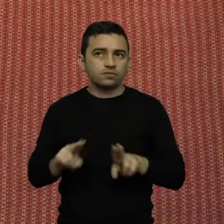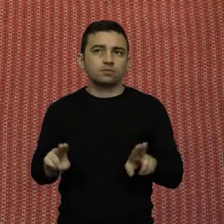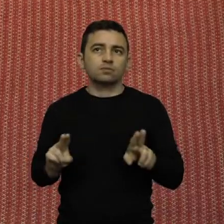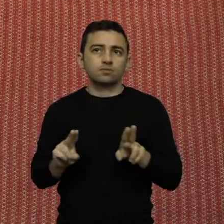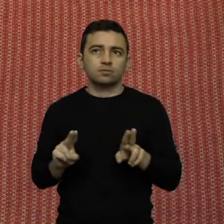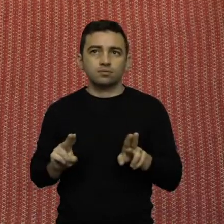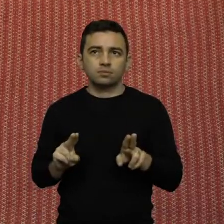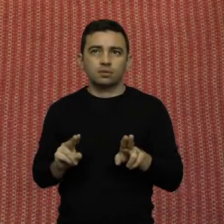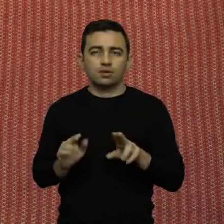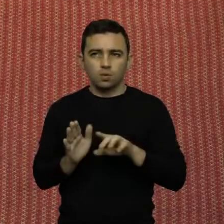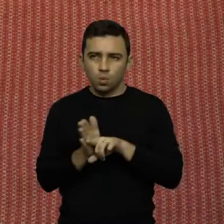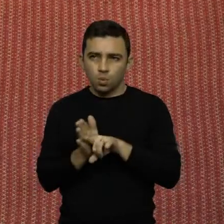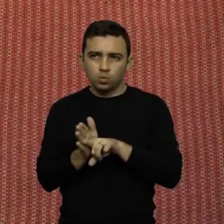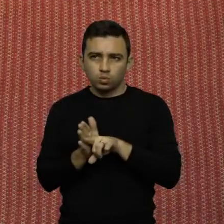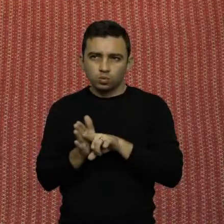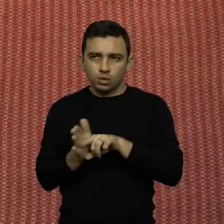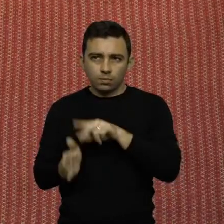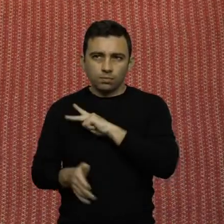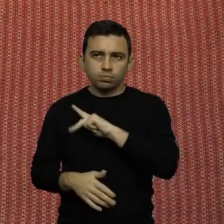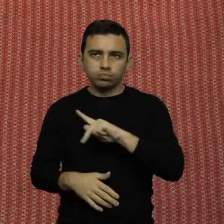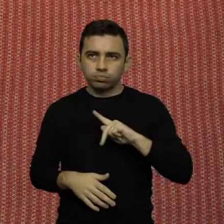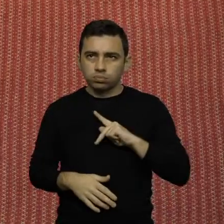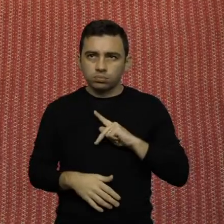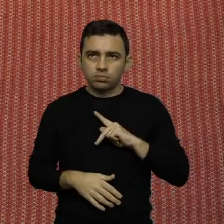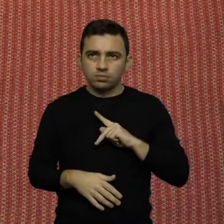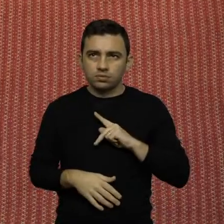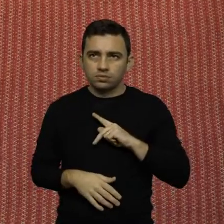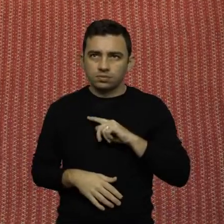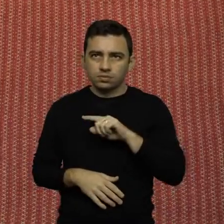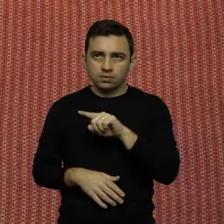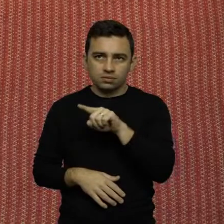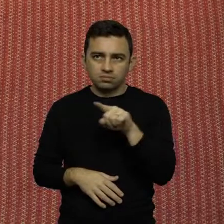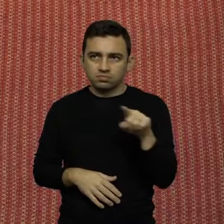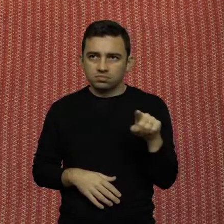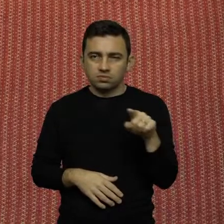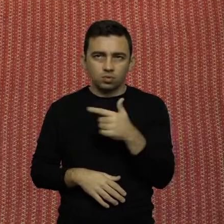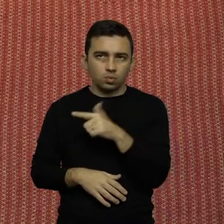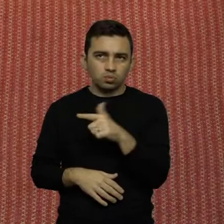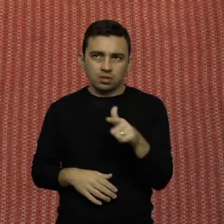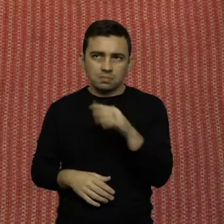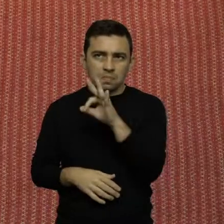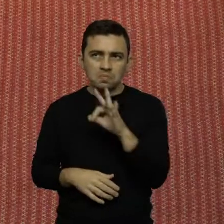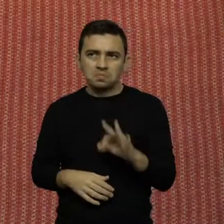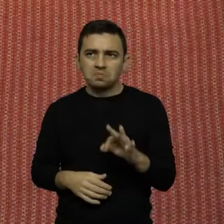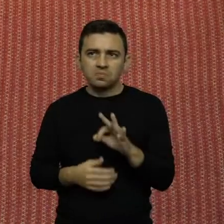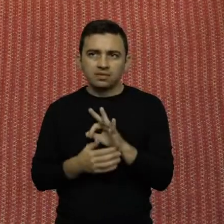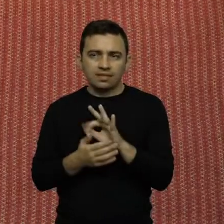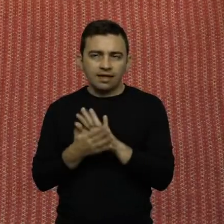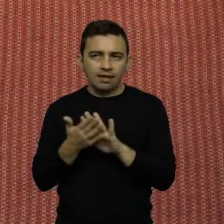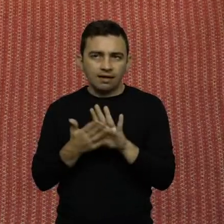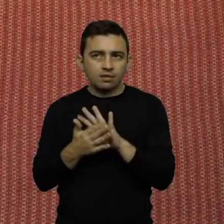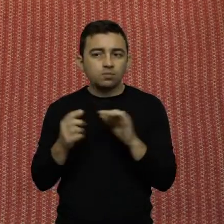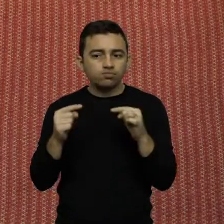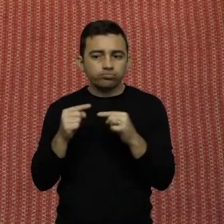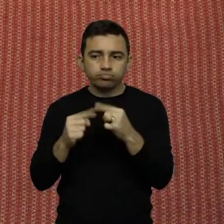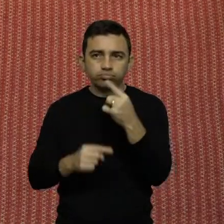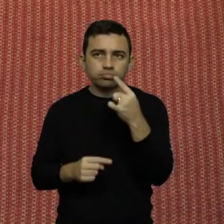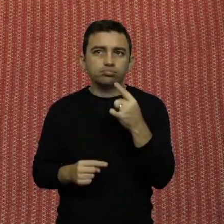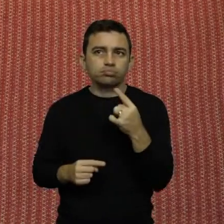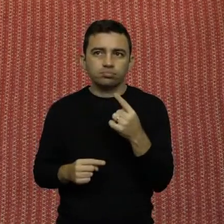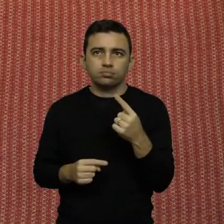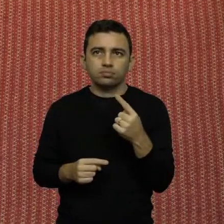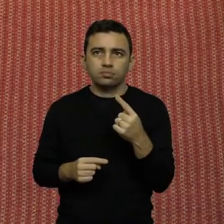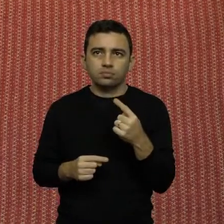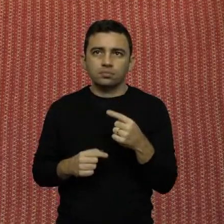Essa consulta pública, que não teve peso em percentual, como deveria ser